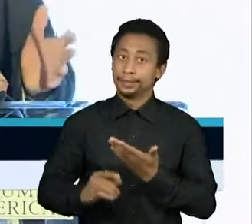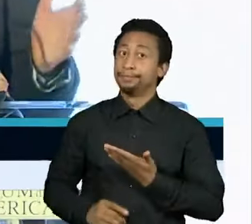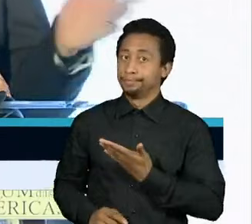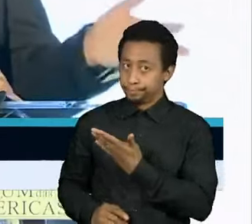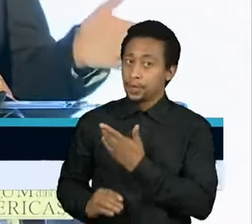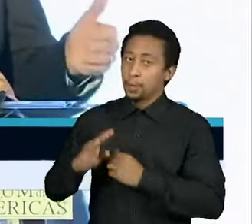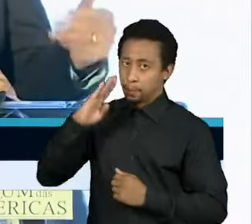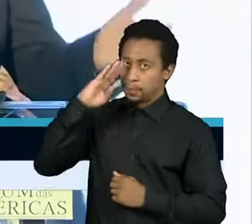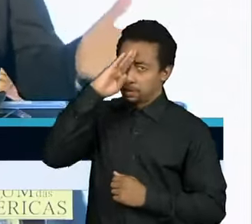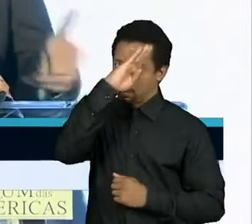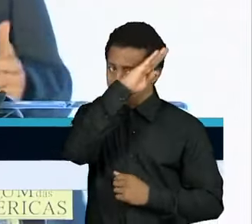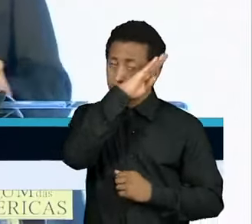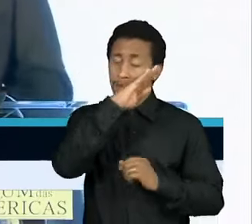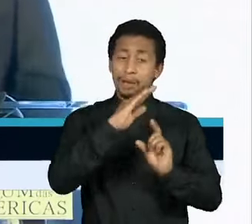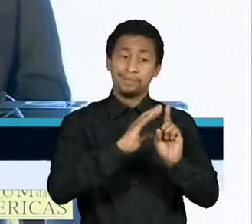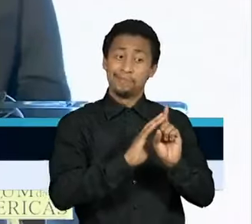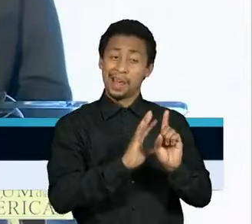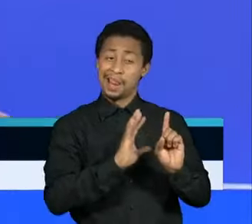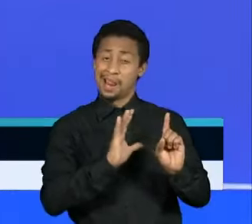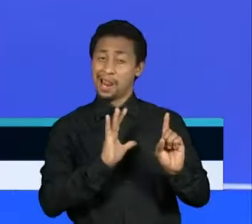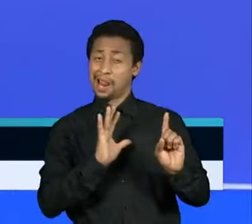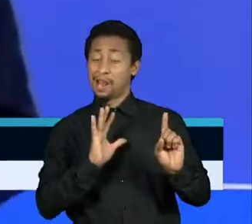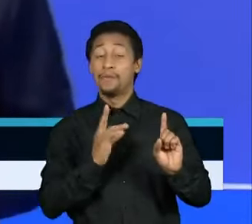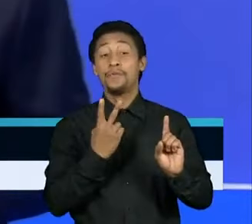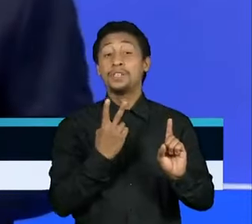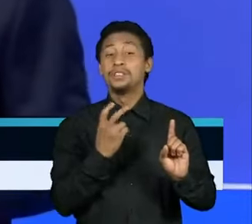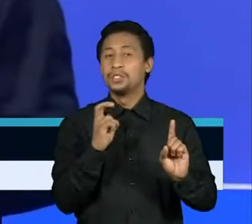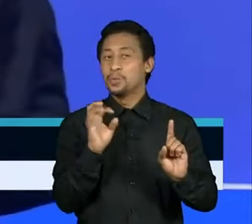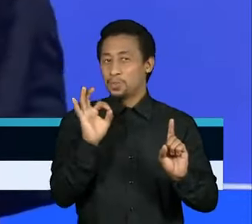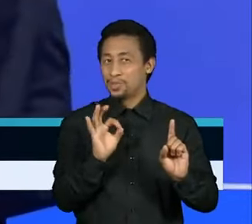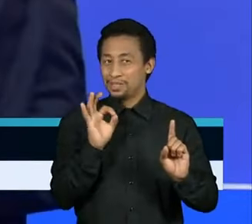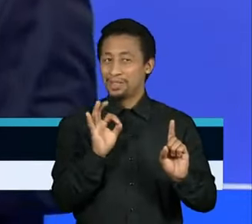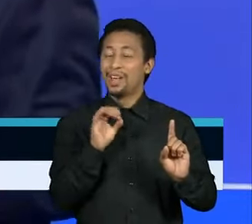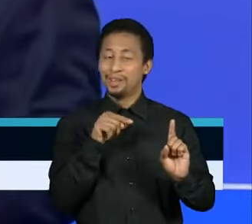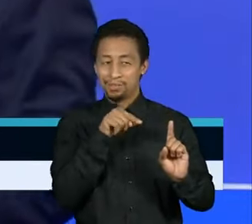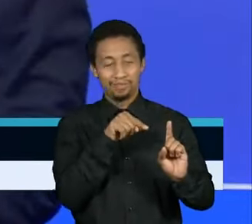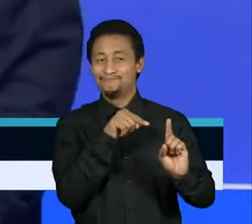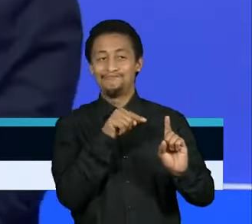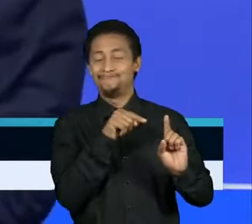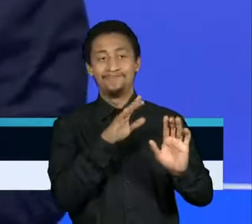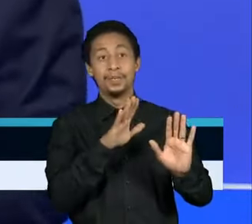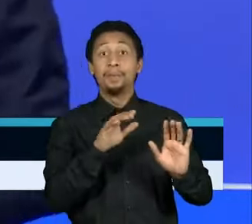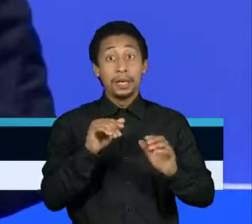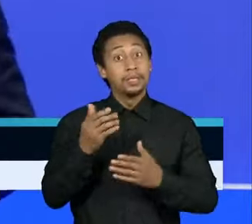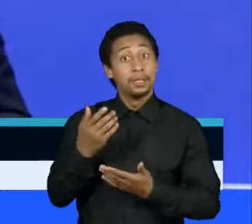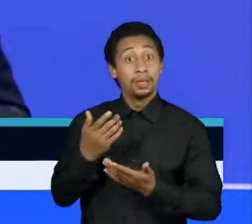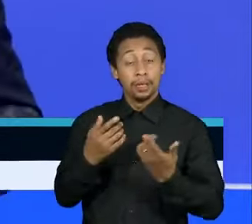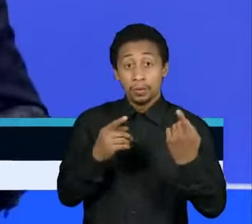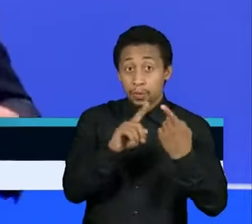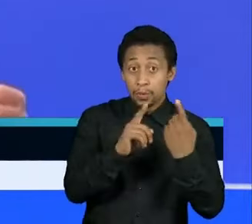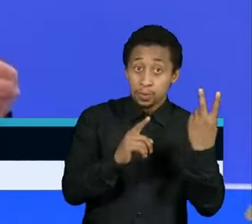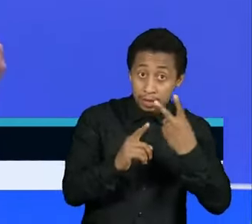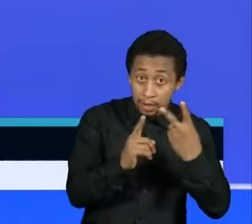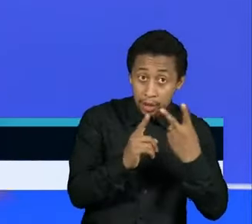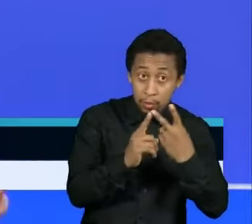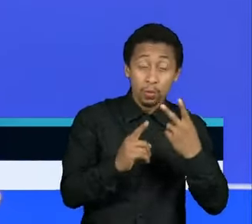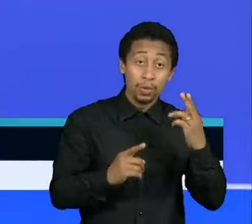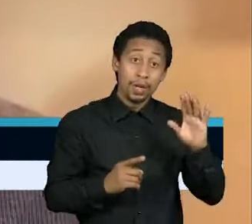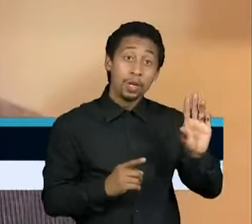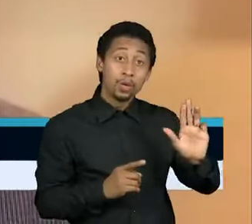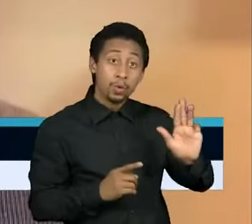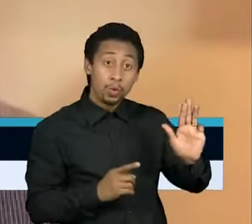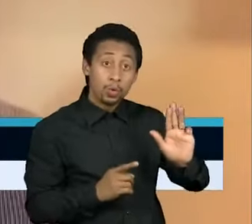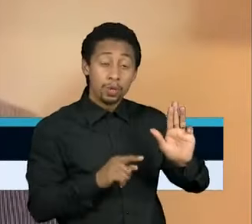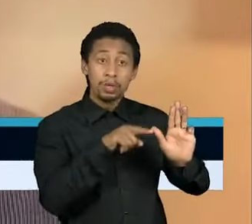tem uma aprovação baixa, de 25%, e do outro lado você tem uma figura amplamente conhecida, que é a figura do ex-presidente Lula.